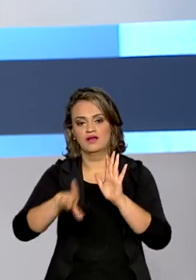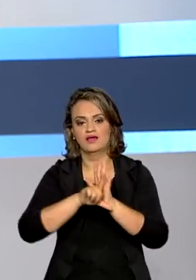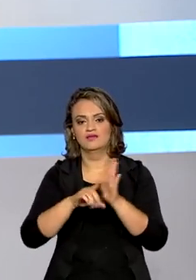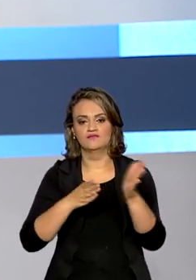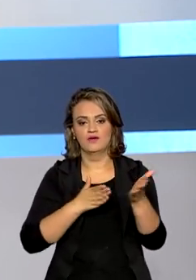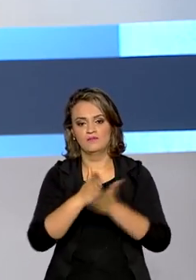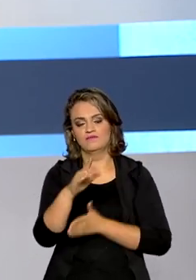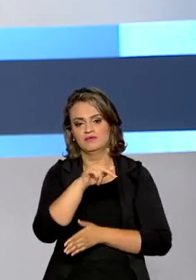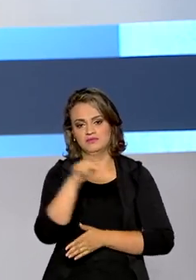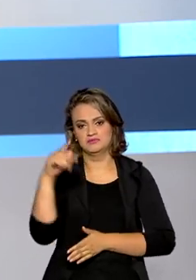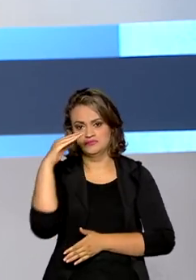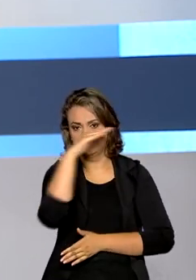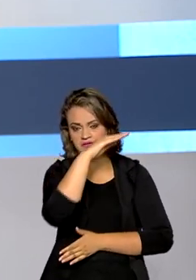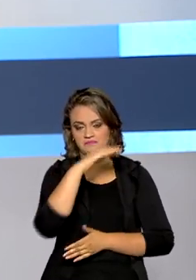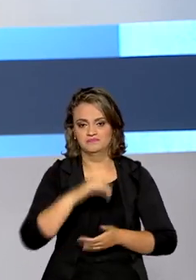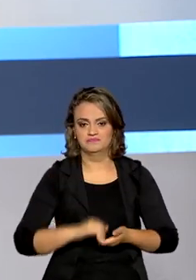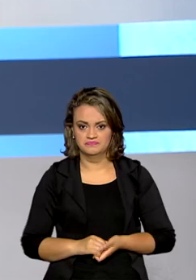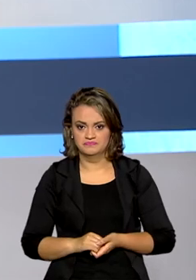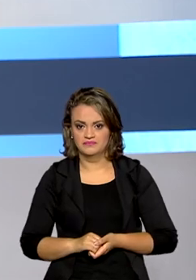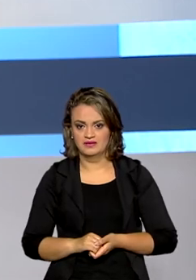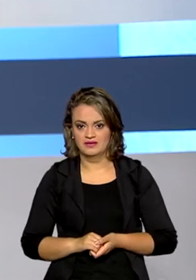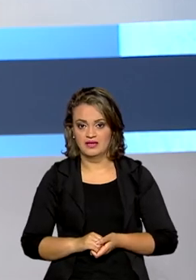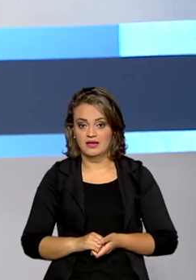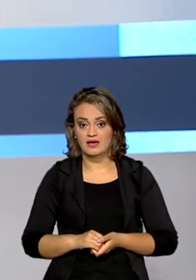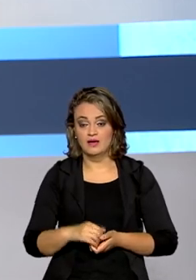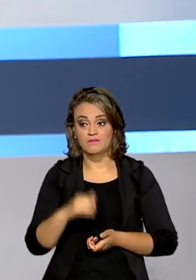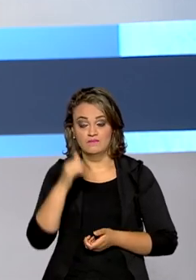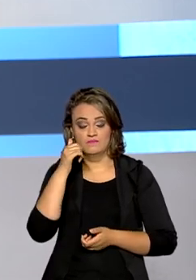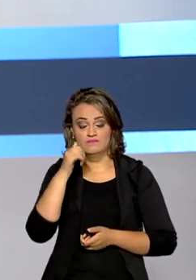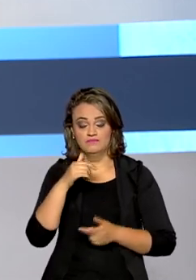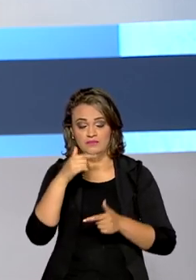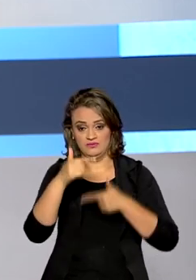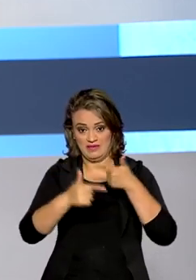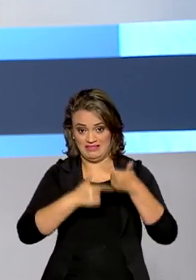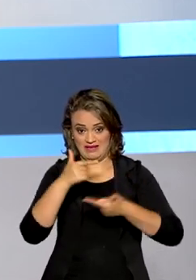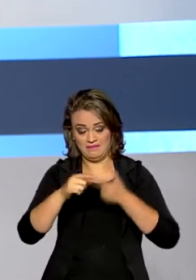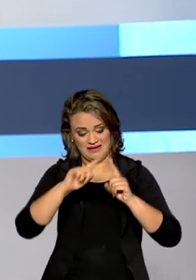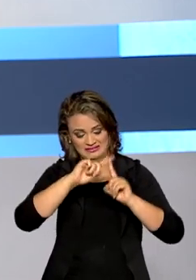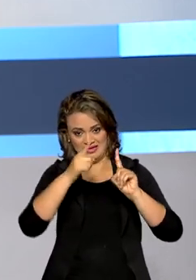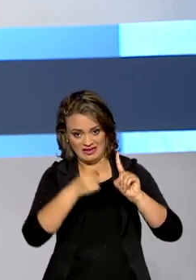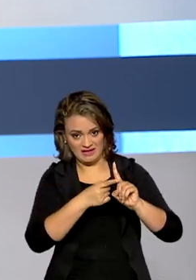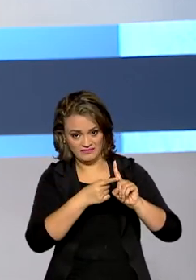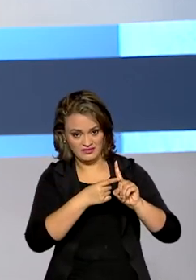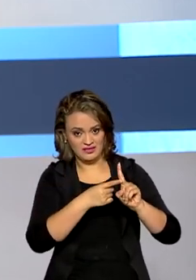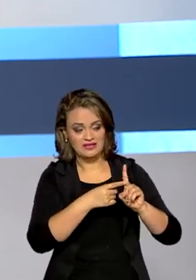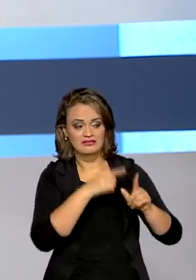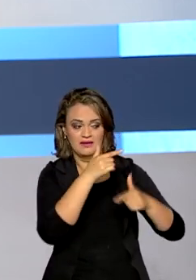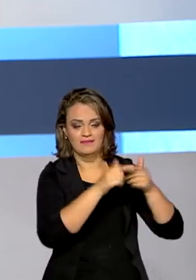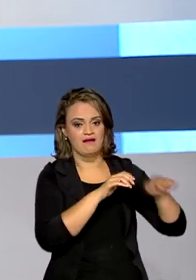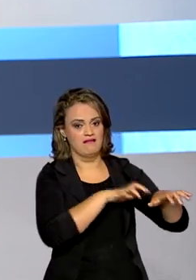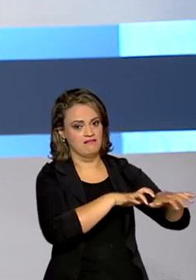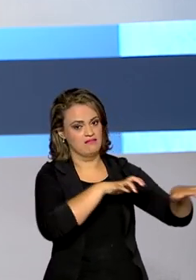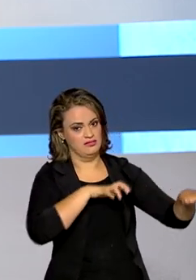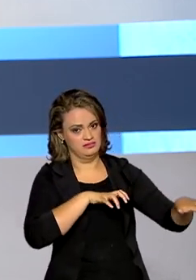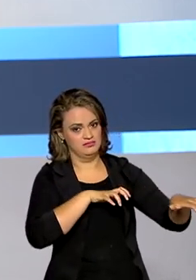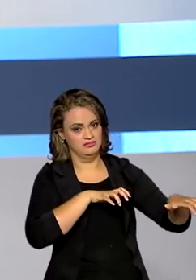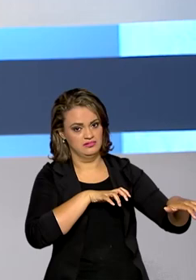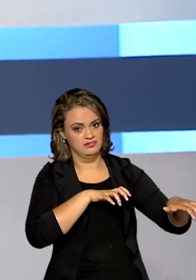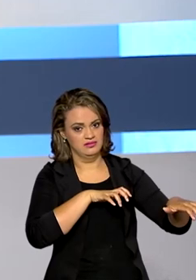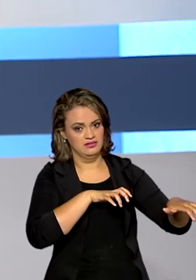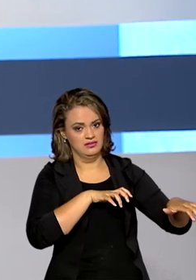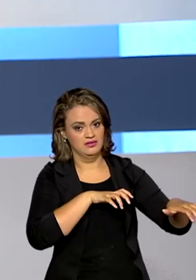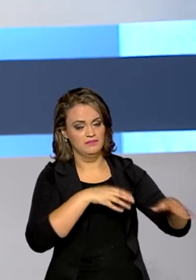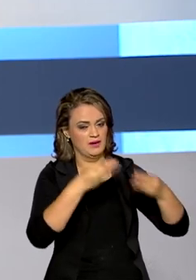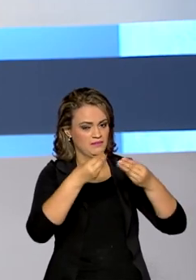sancionada pelo presidente Jair Bolsonaro. A empregada grávida deve exercer as atividades em casa por meio do trabalho remoto,